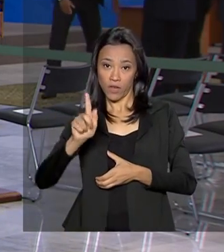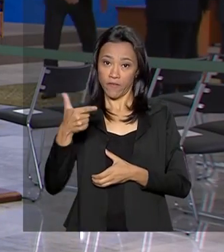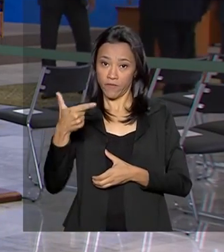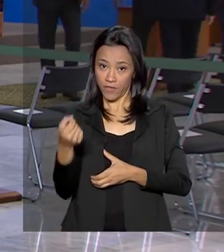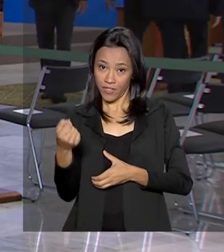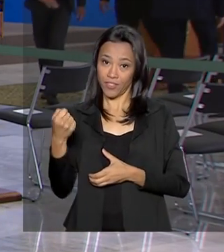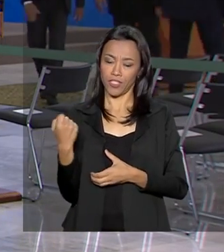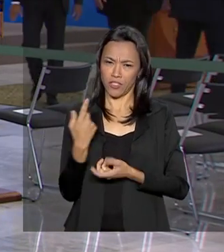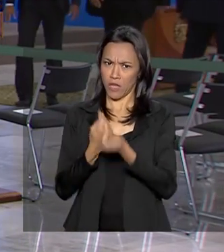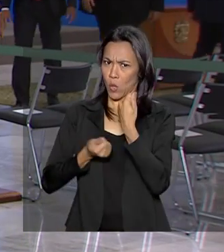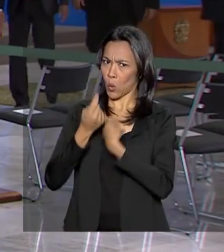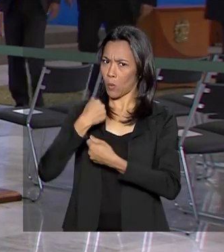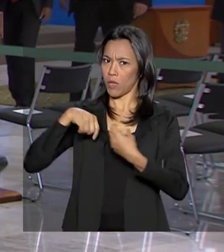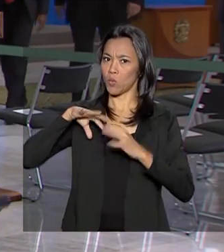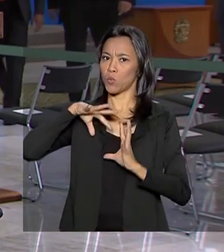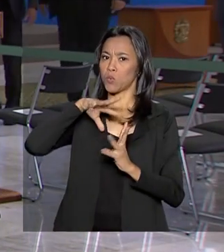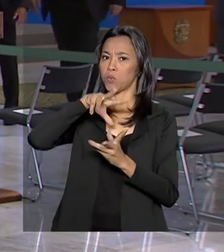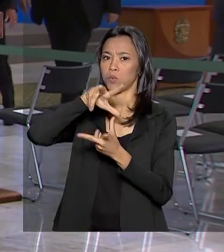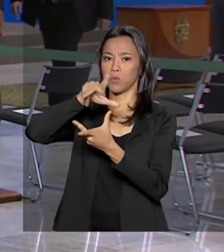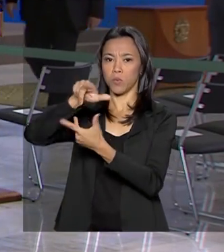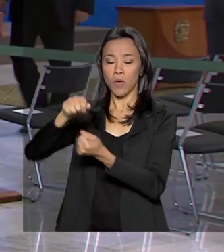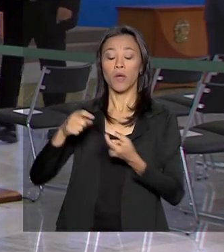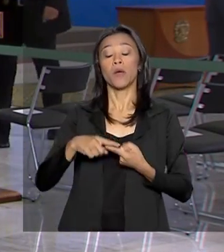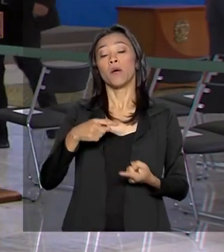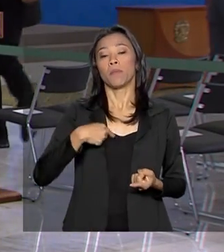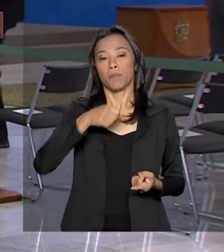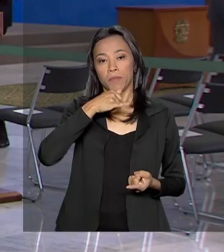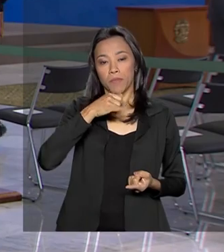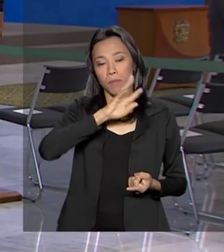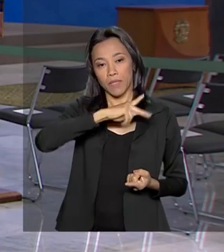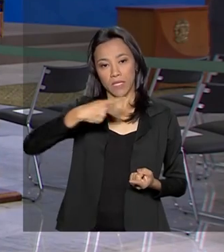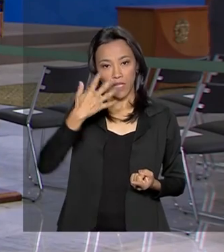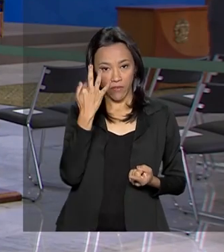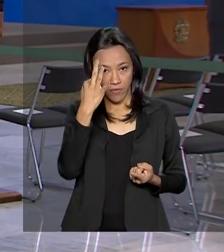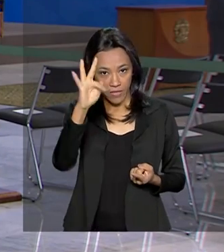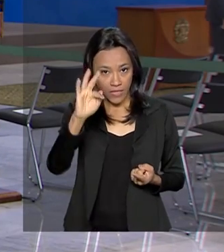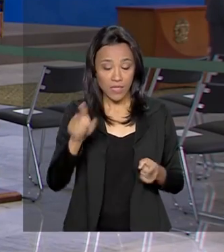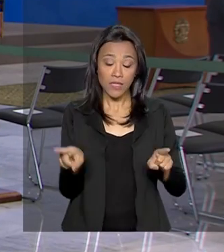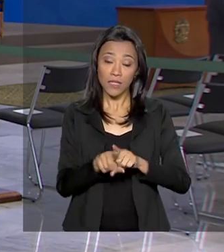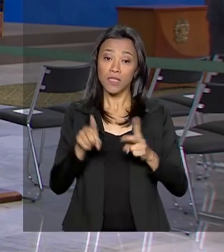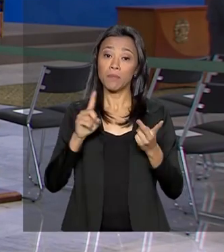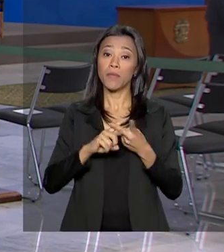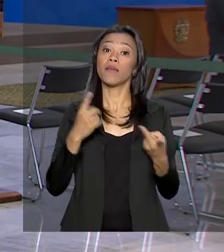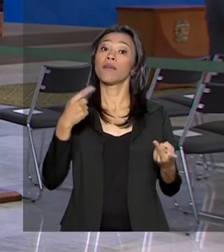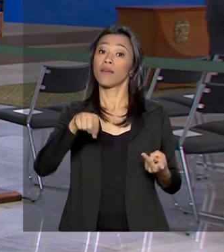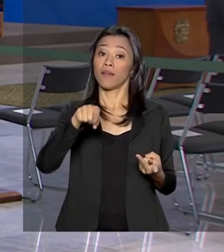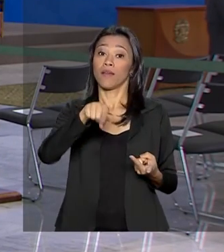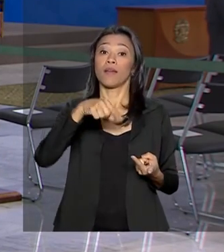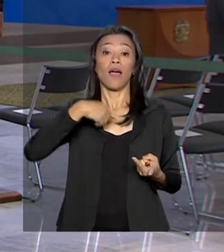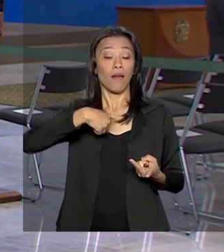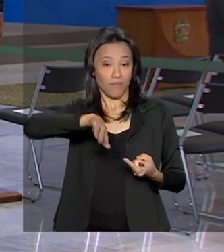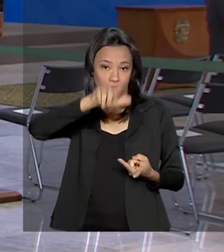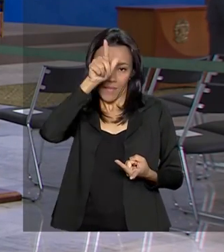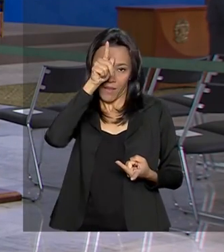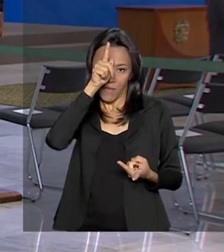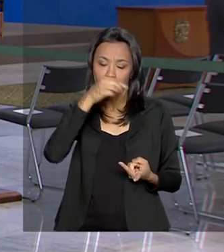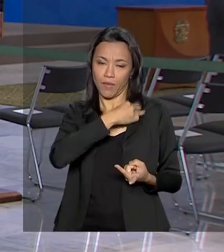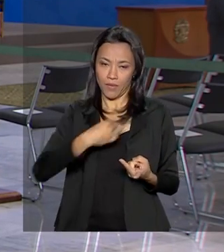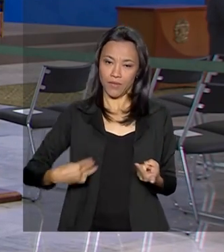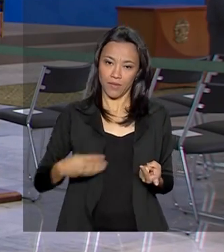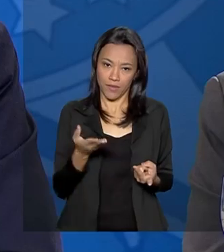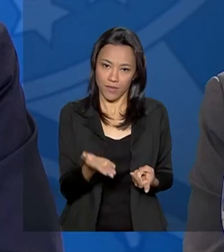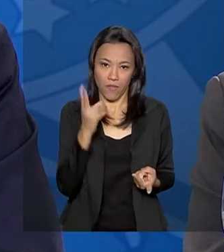economias do mundo, como o presidente da França, Emmanuel Macron, e a chanceler da Alemanha, Angela Merkel. Vamos ouvir.